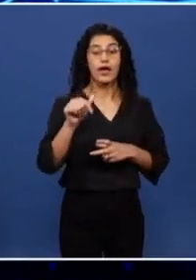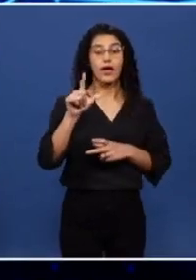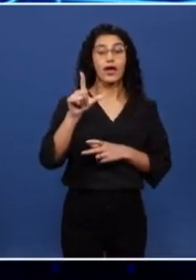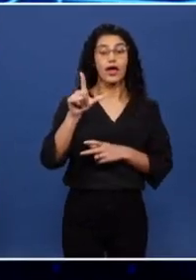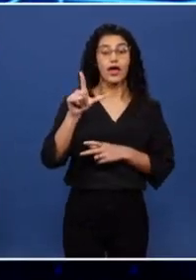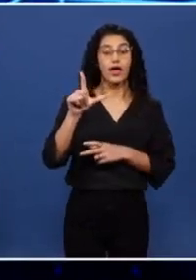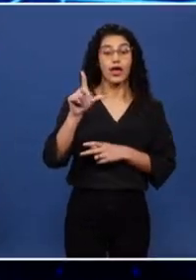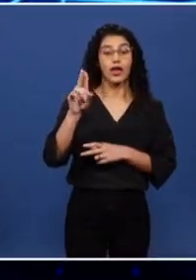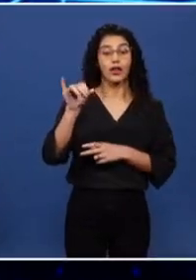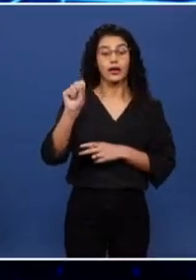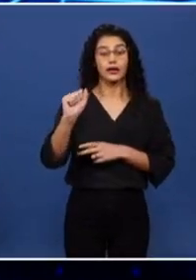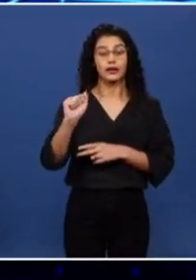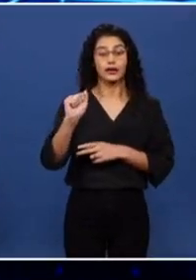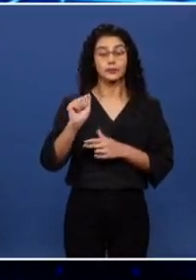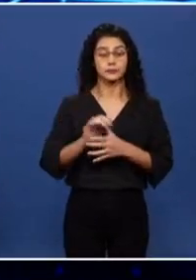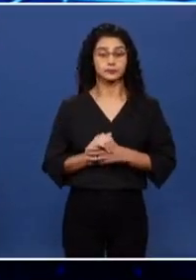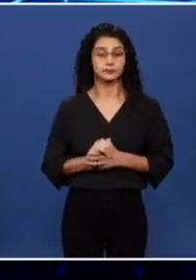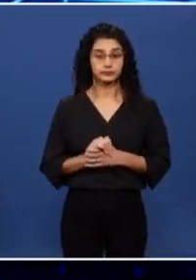Luísa Erundina.